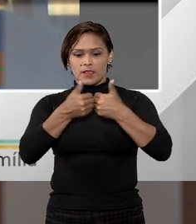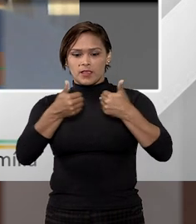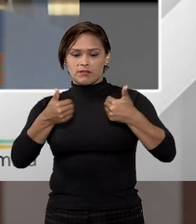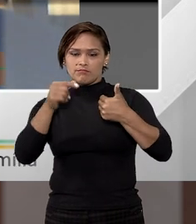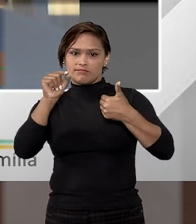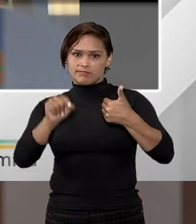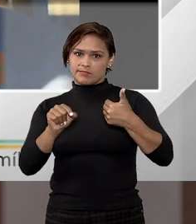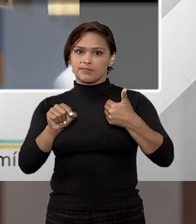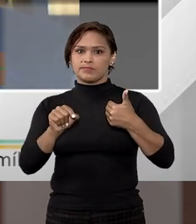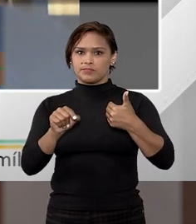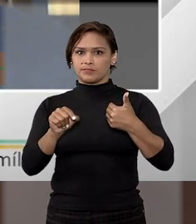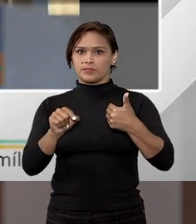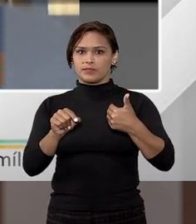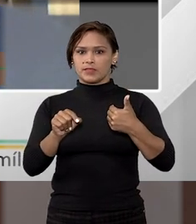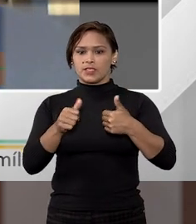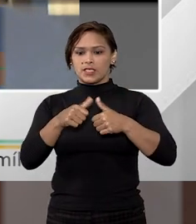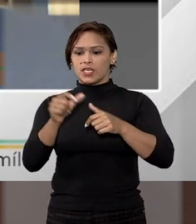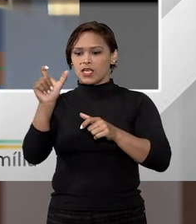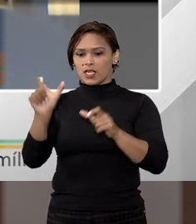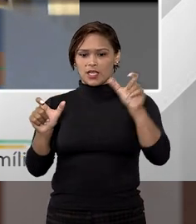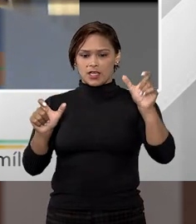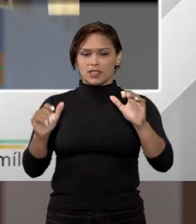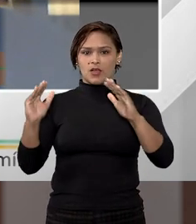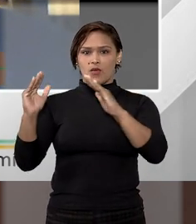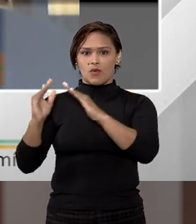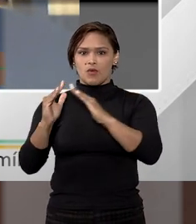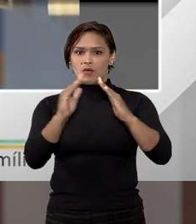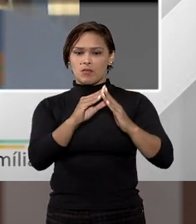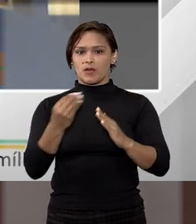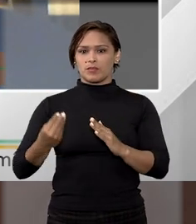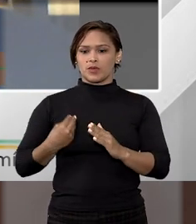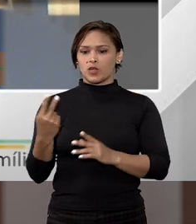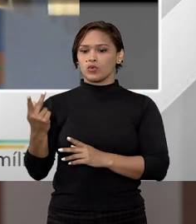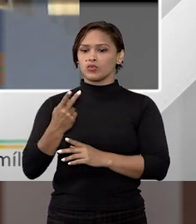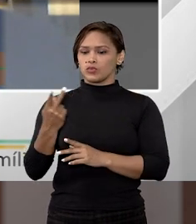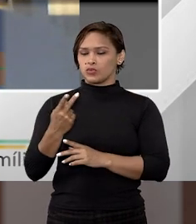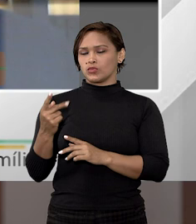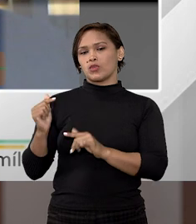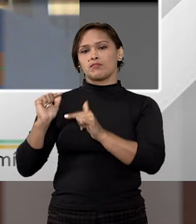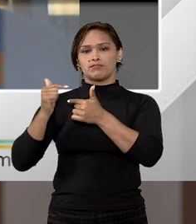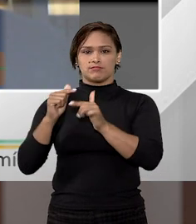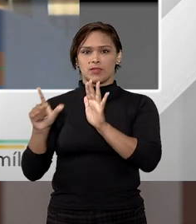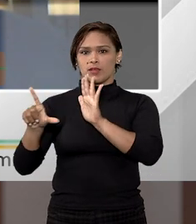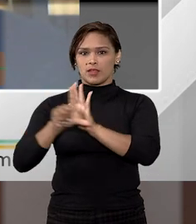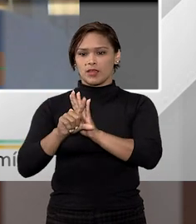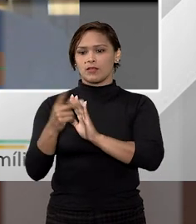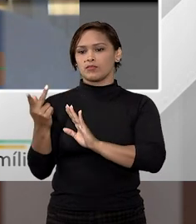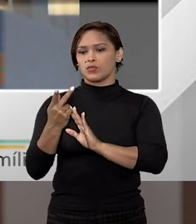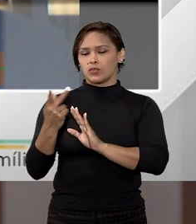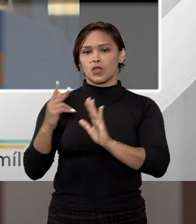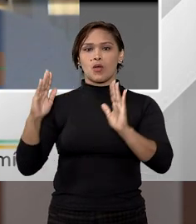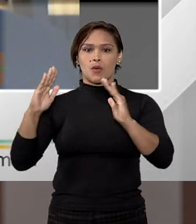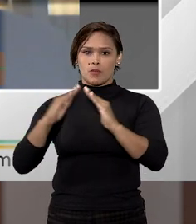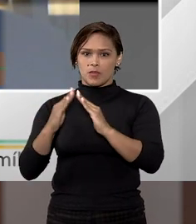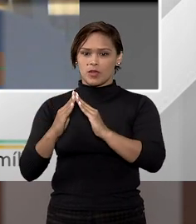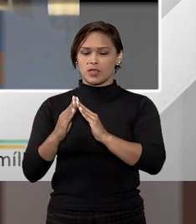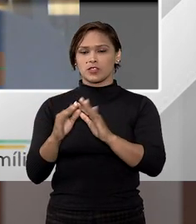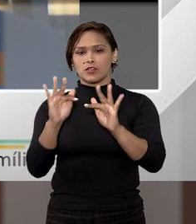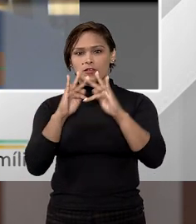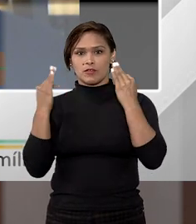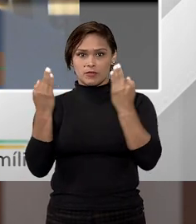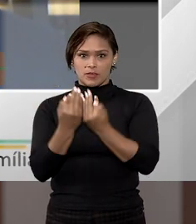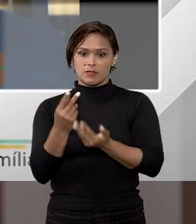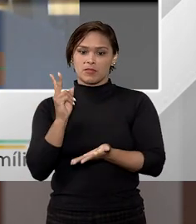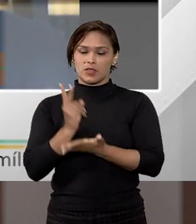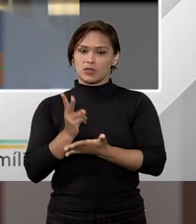separaram e está cada um em um imóvel. Os dois imóveis adquirem a proteção legal porque os dois são residências de entidades